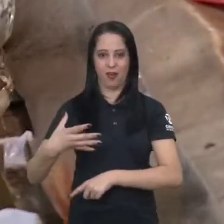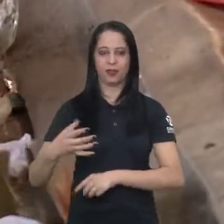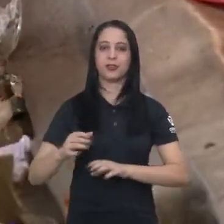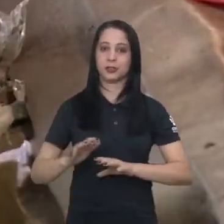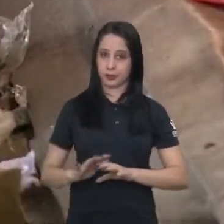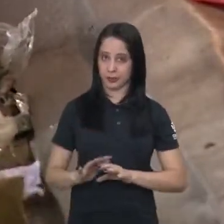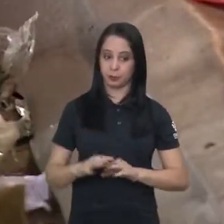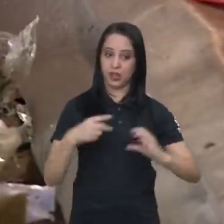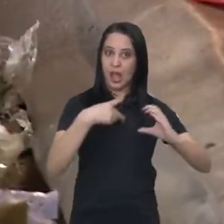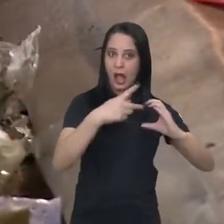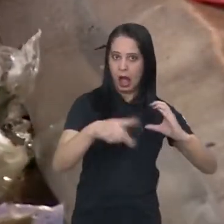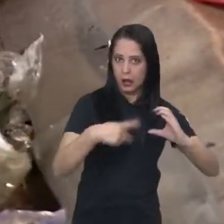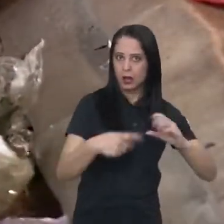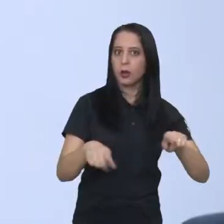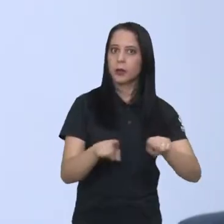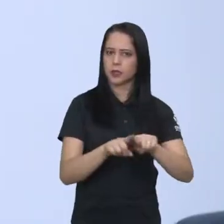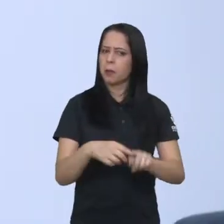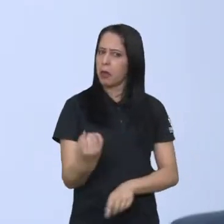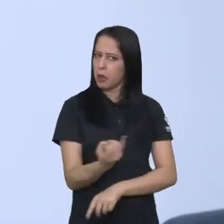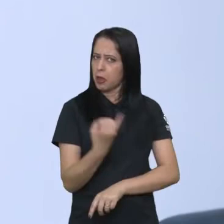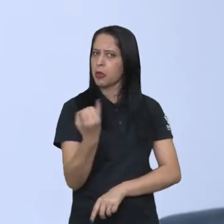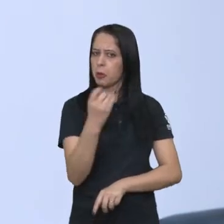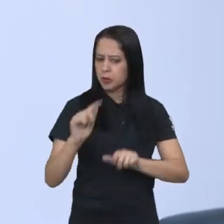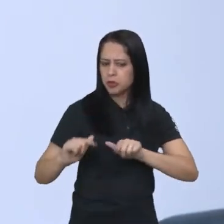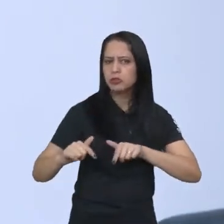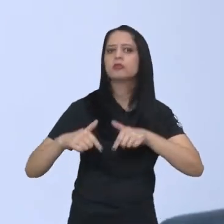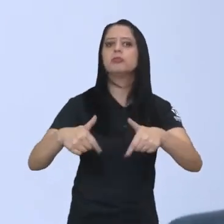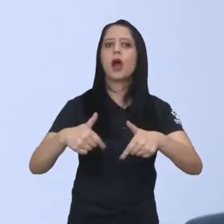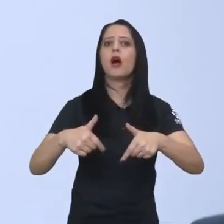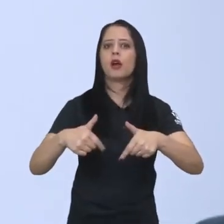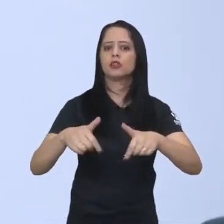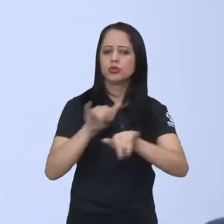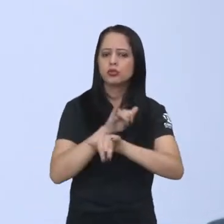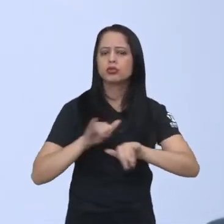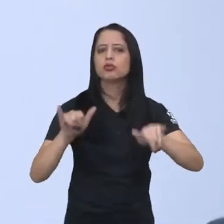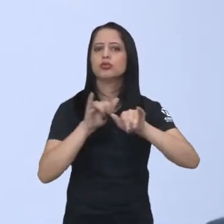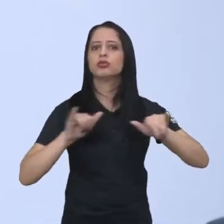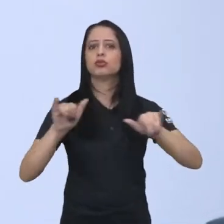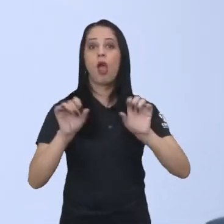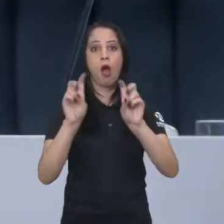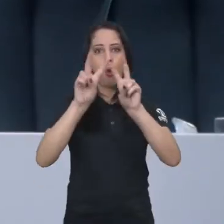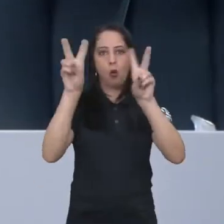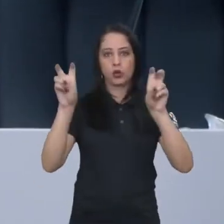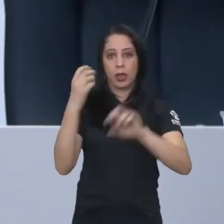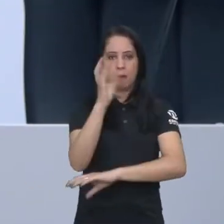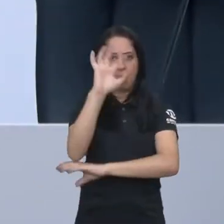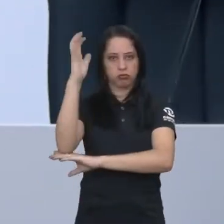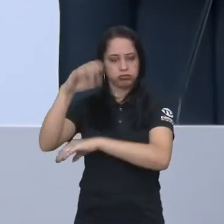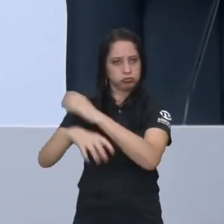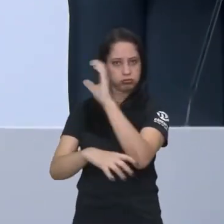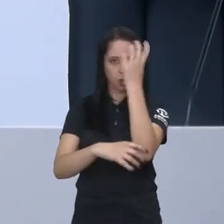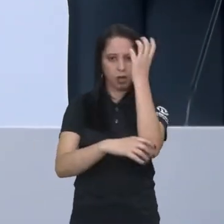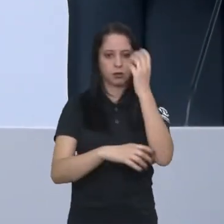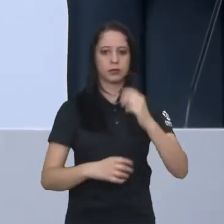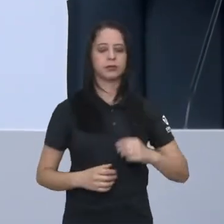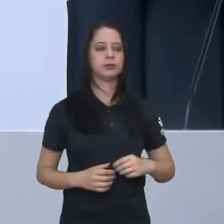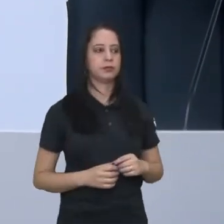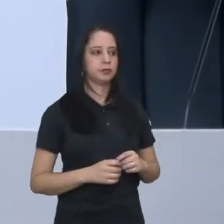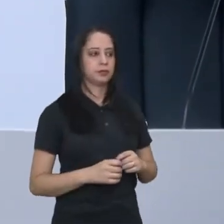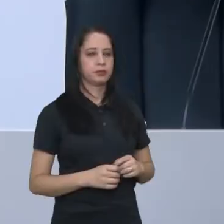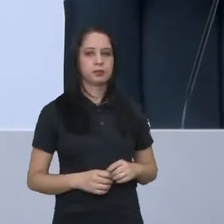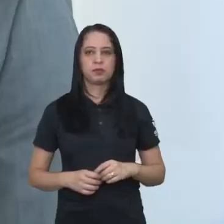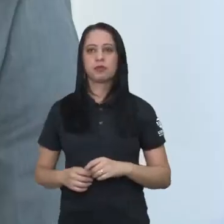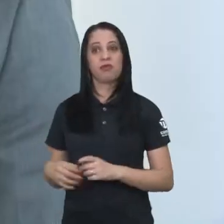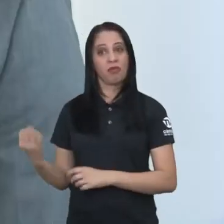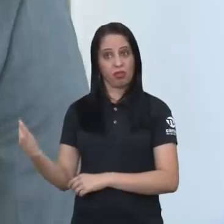transformados em novos produtos. Para ele, a Câmara Municipal também é um importante agente na promoção de ações voltadas para o meio